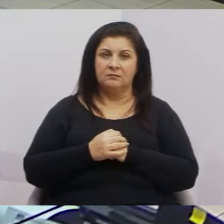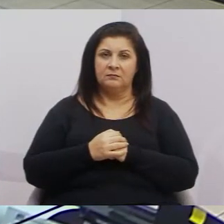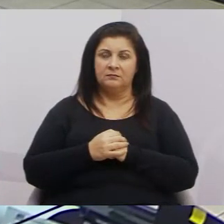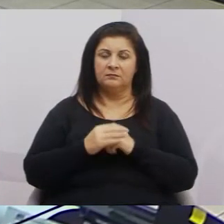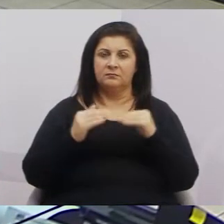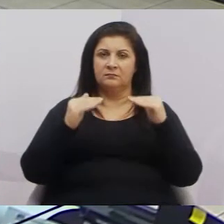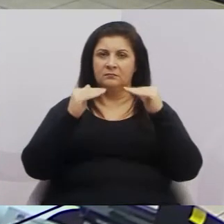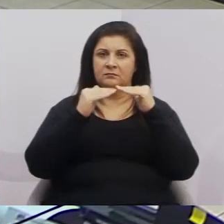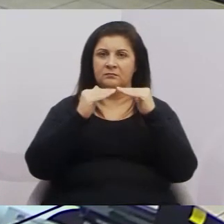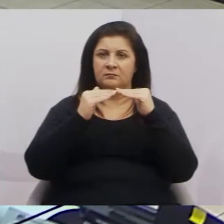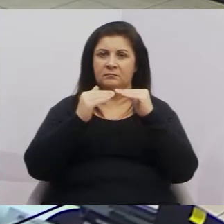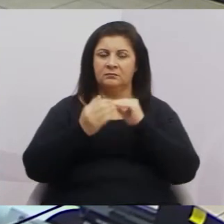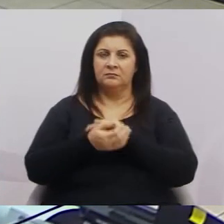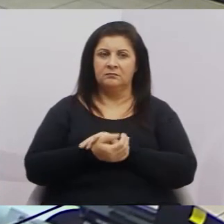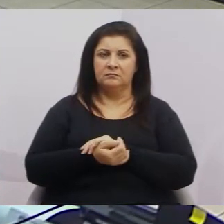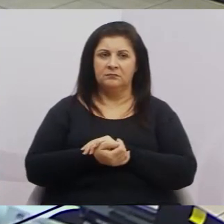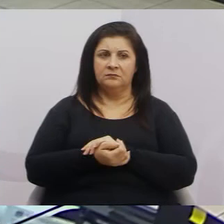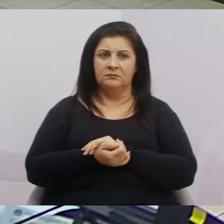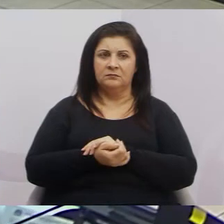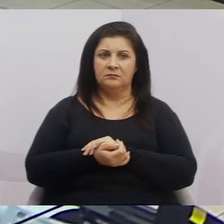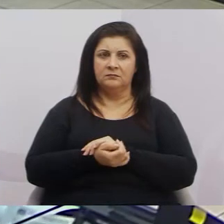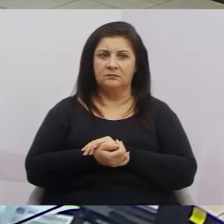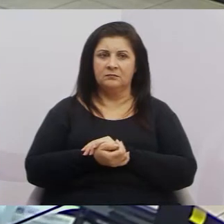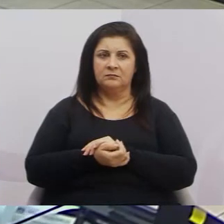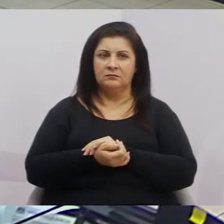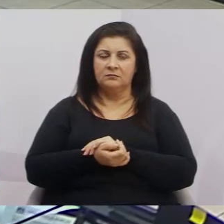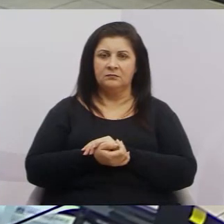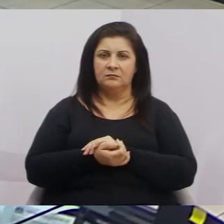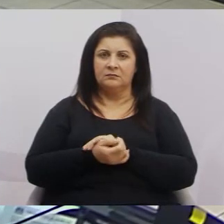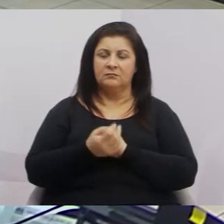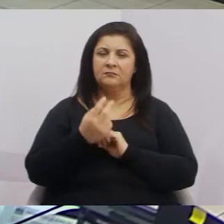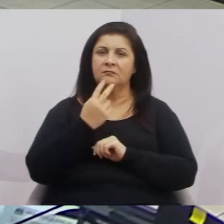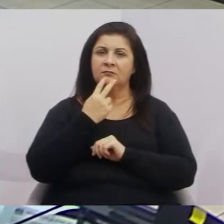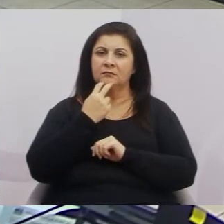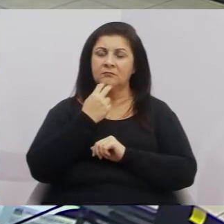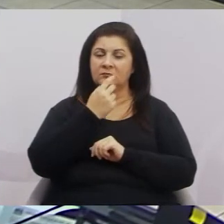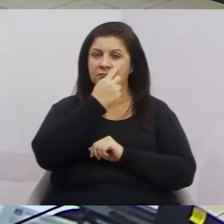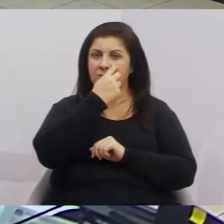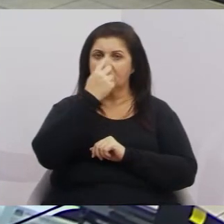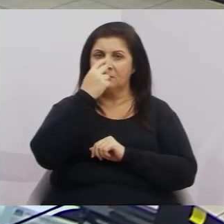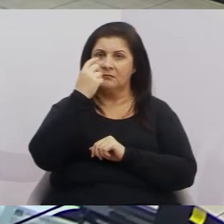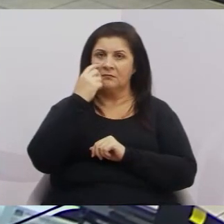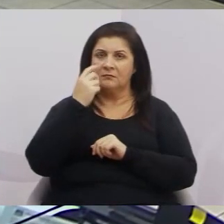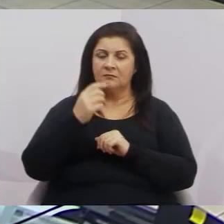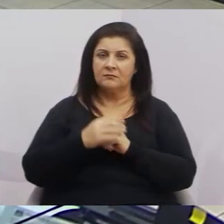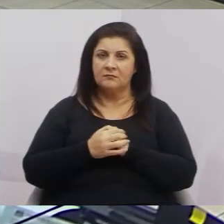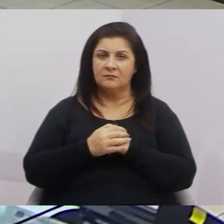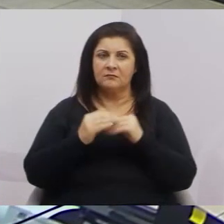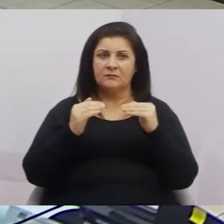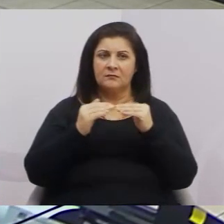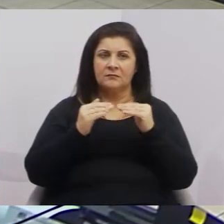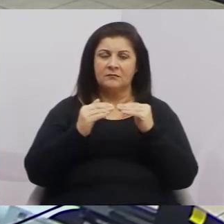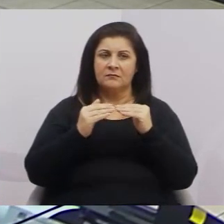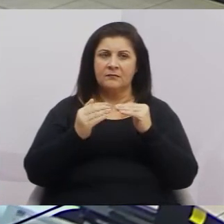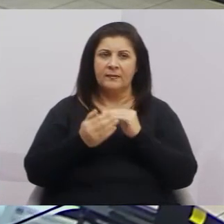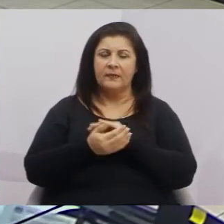Favorável. Como vota o vereador Valmir do Parque Minha Lua. Eu voto favorável, presidente.